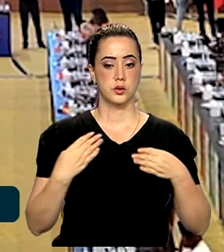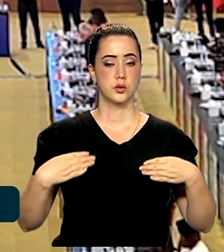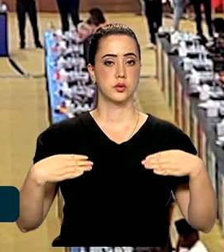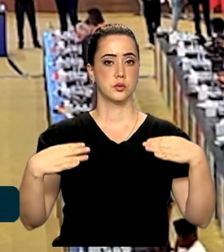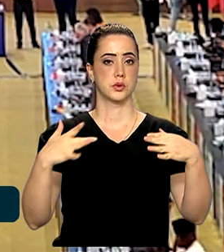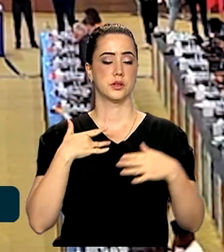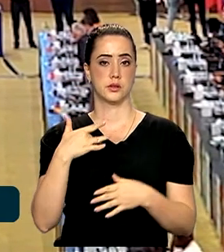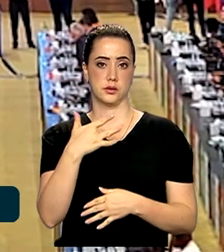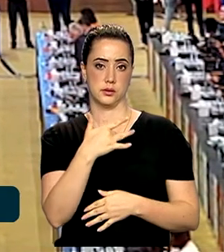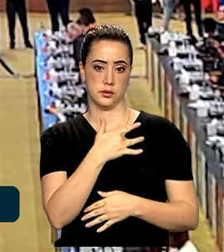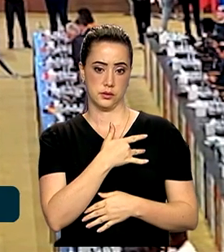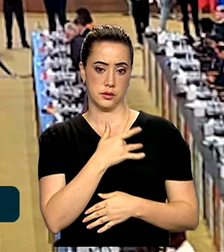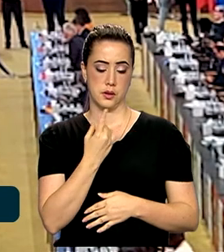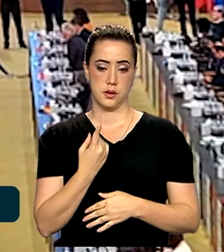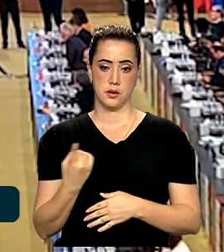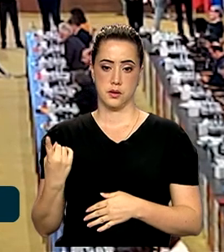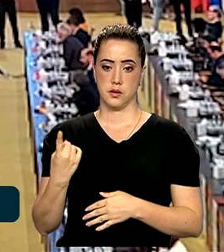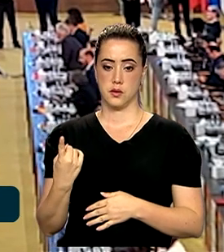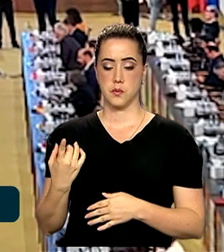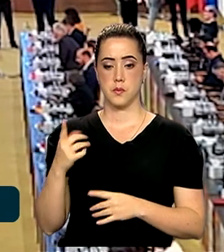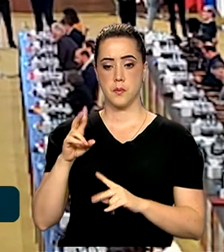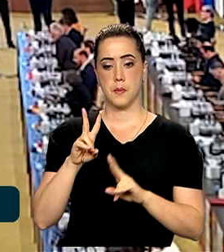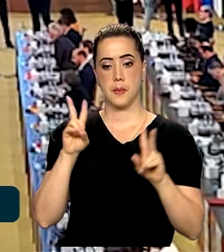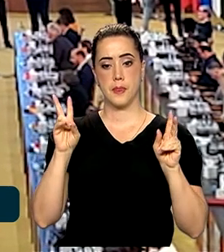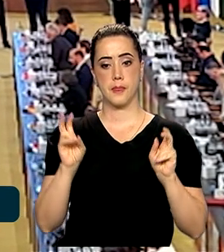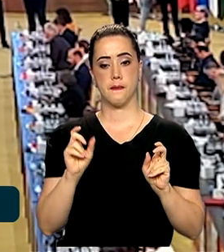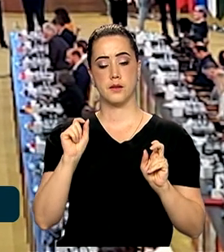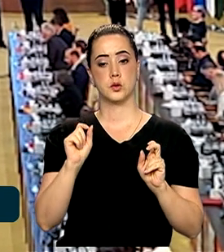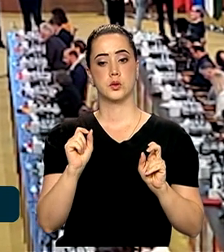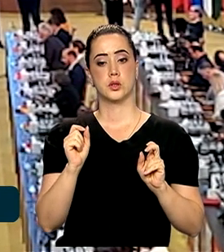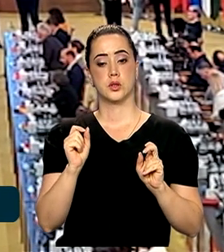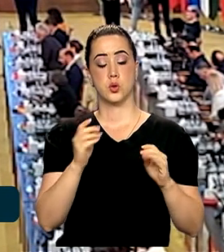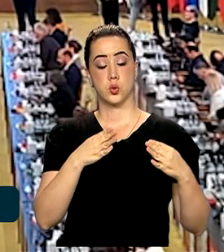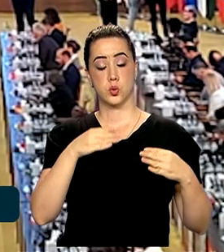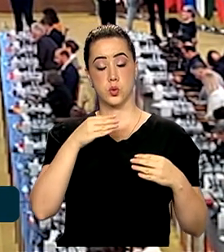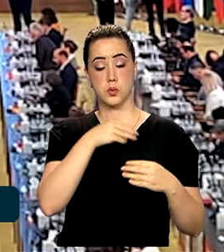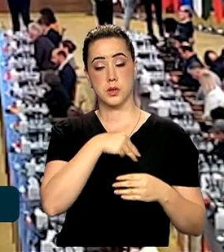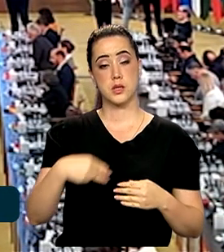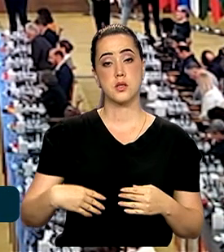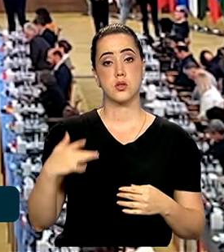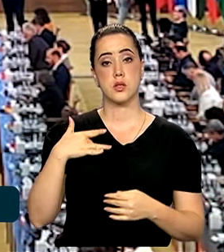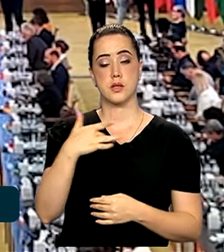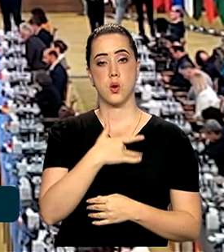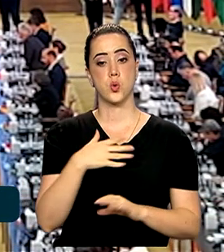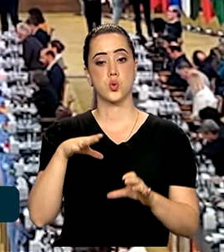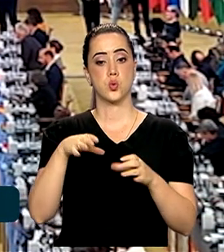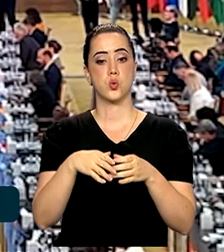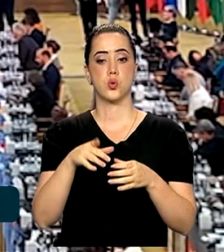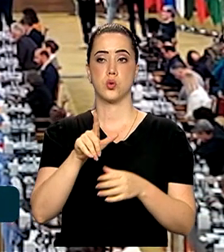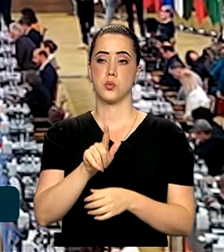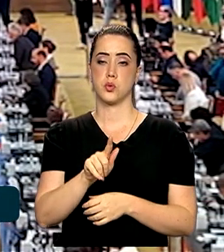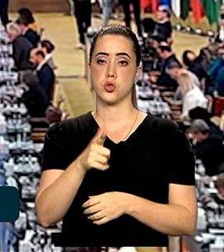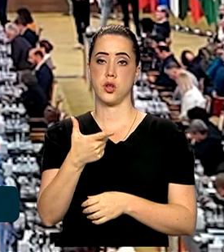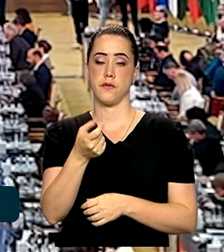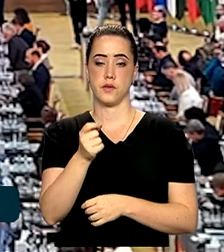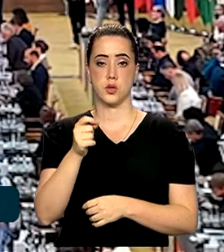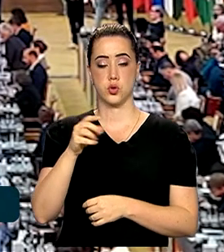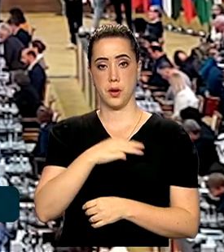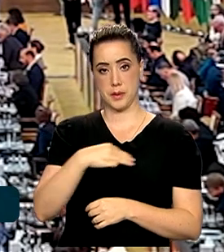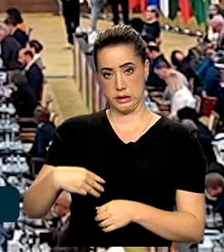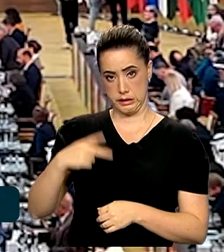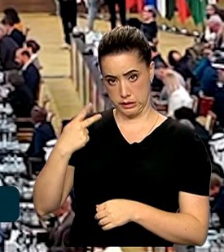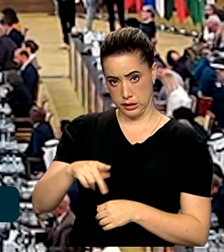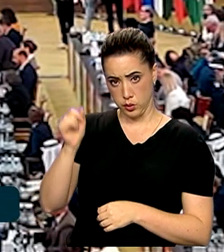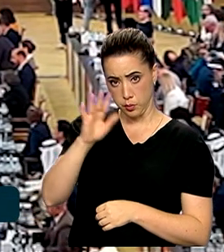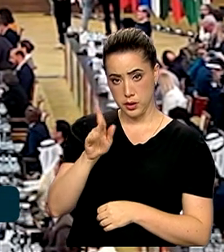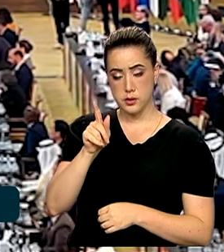do G20, Nízia Trindade defendeu o fortalecimento dos sistemas nacionais de saúde e uma maior integração